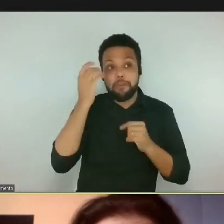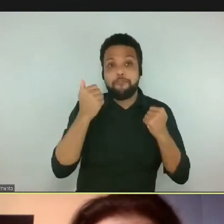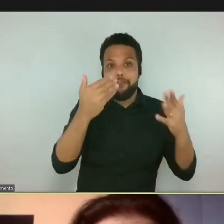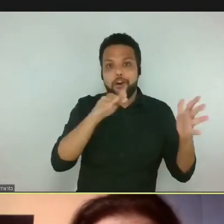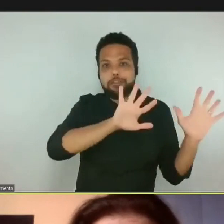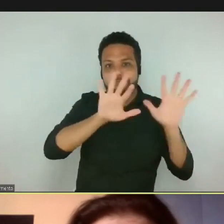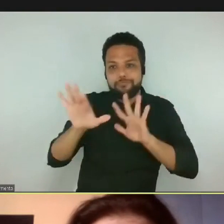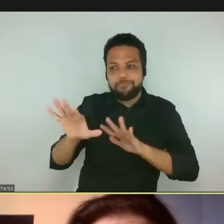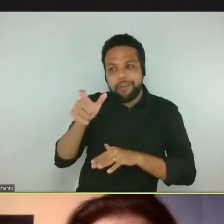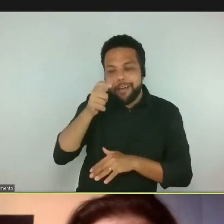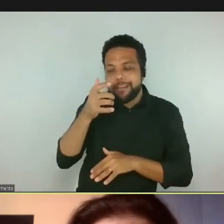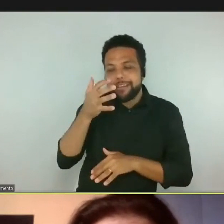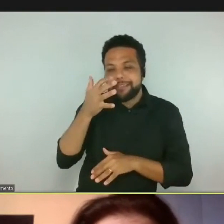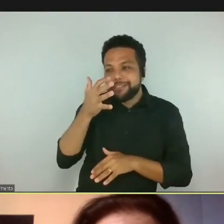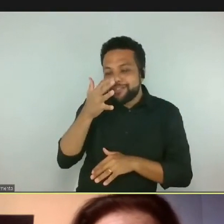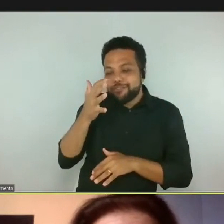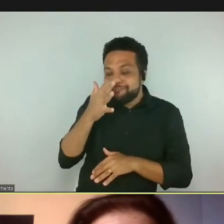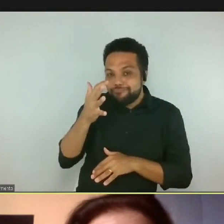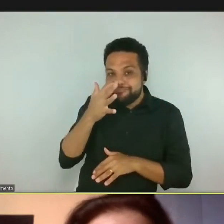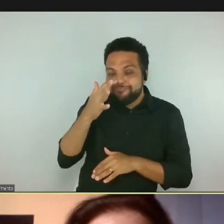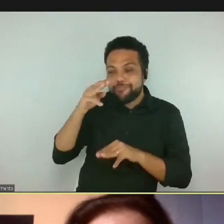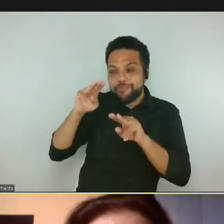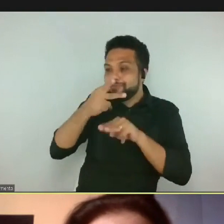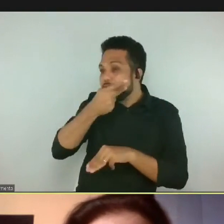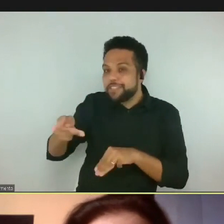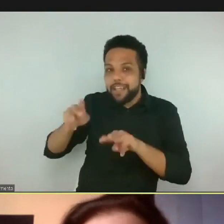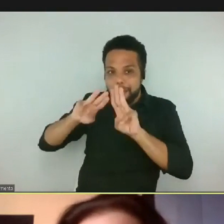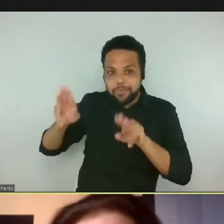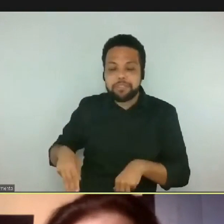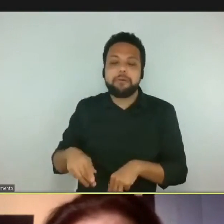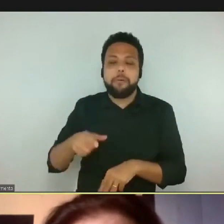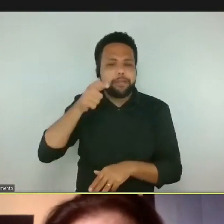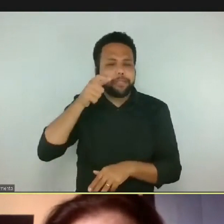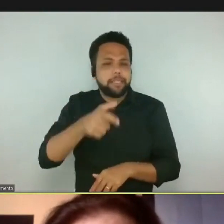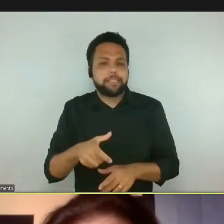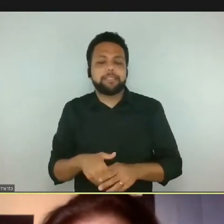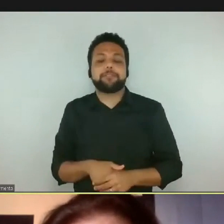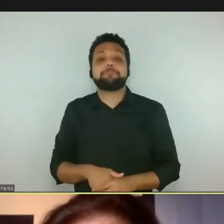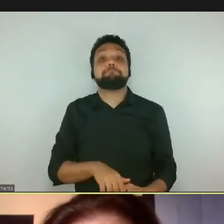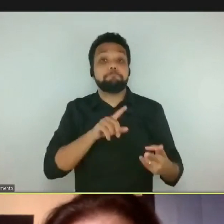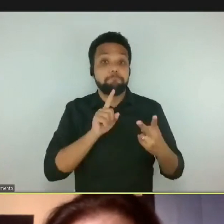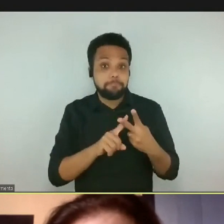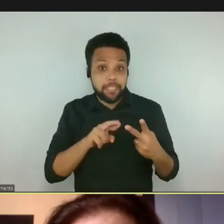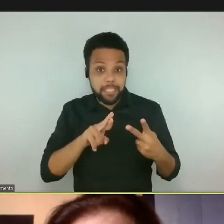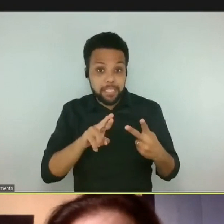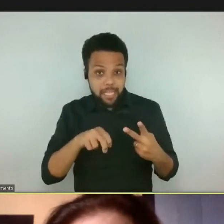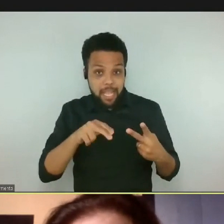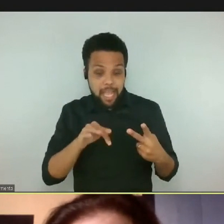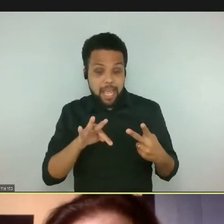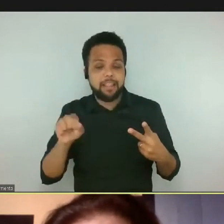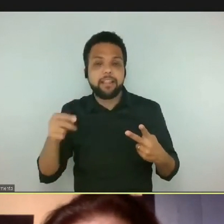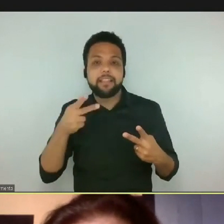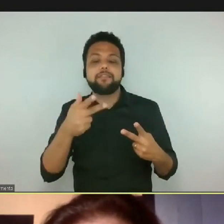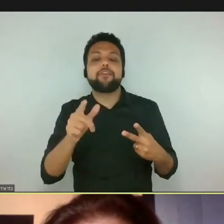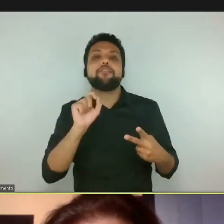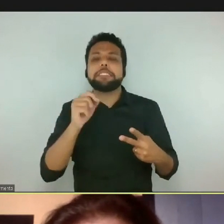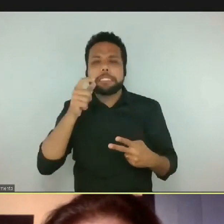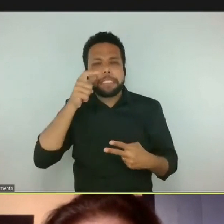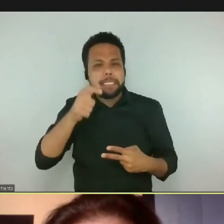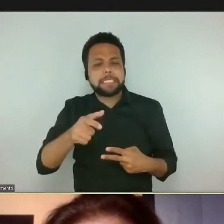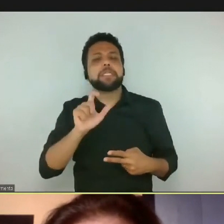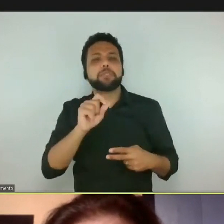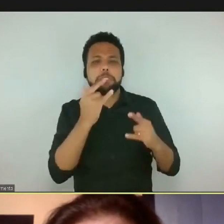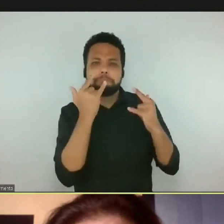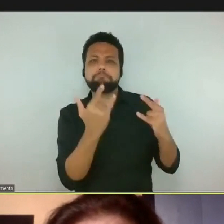a Renata me chamou a atenção da... Principalmente o livro da Edith Berdick, que beleza aquilo